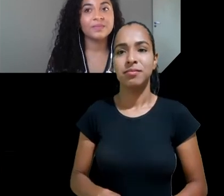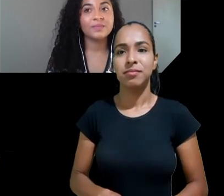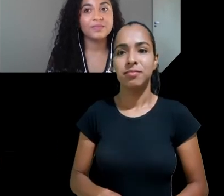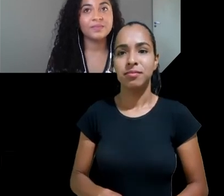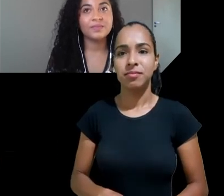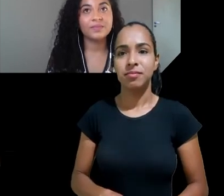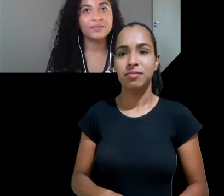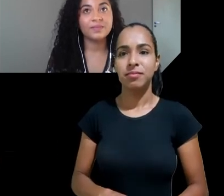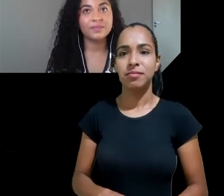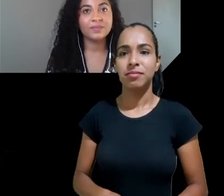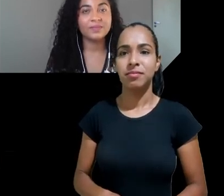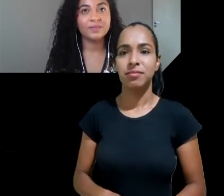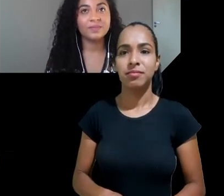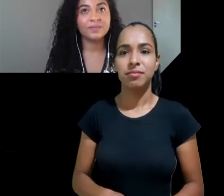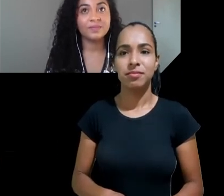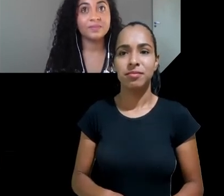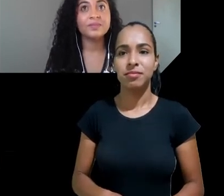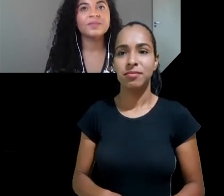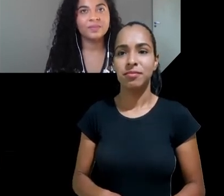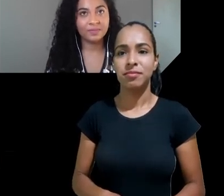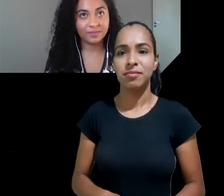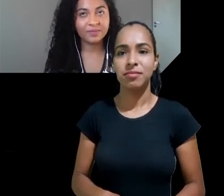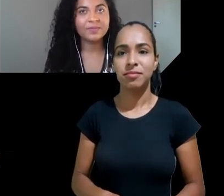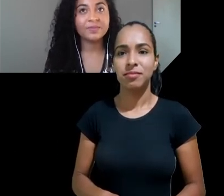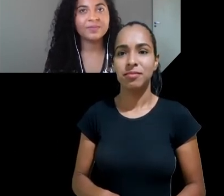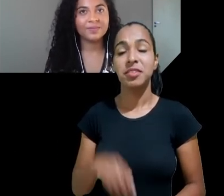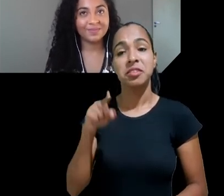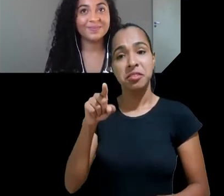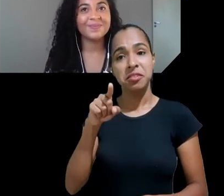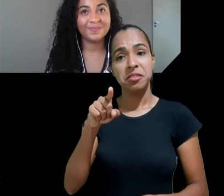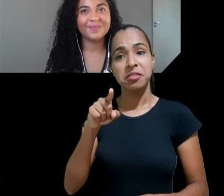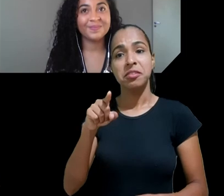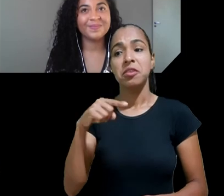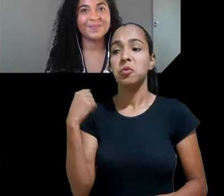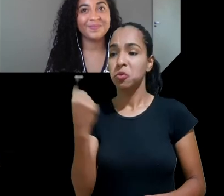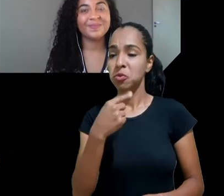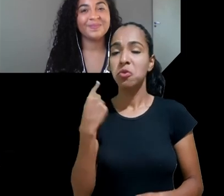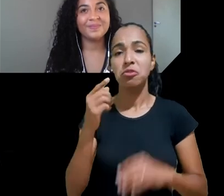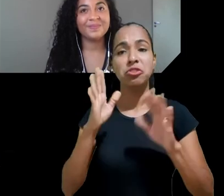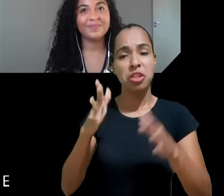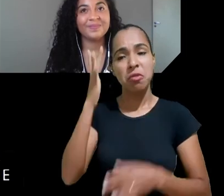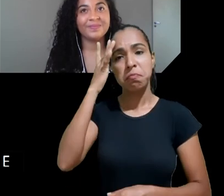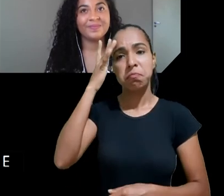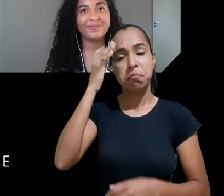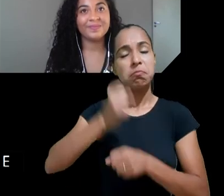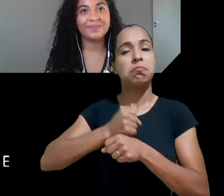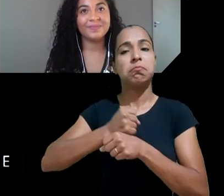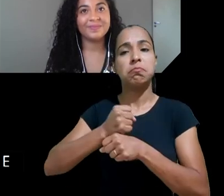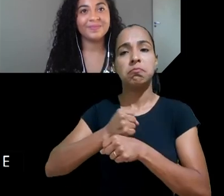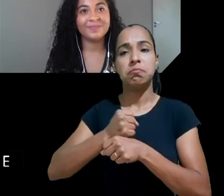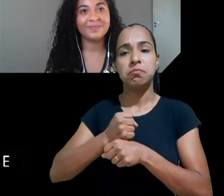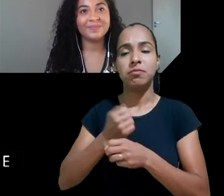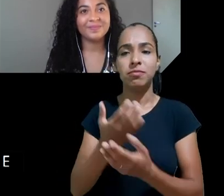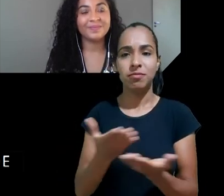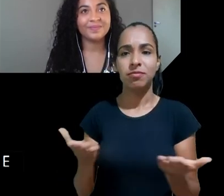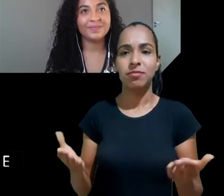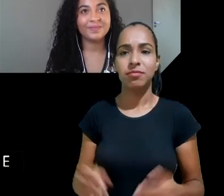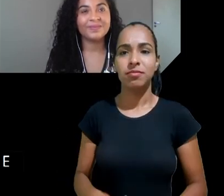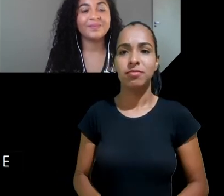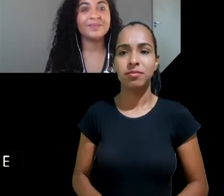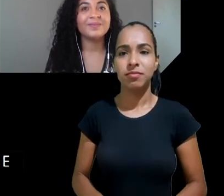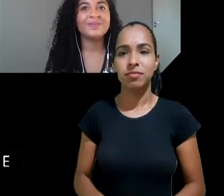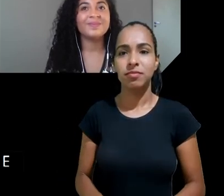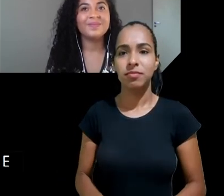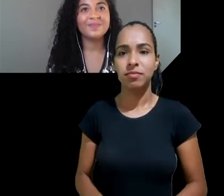trilharem esse caminho antes de nós e por deixarem esse legado tão lindo e tão importante nós queremos agradecer